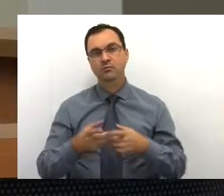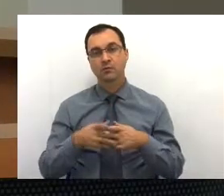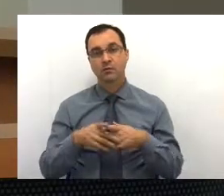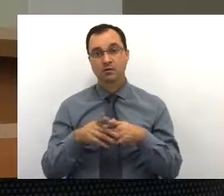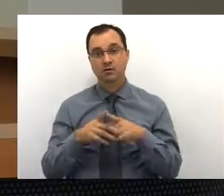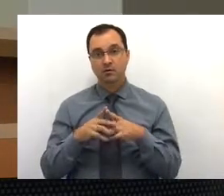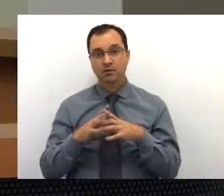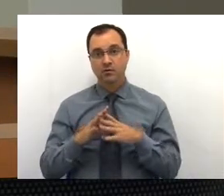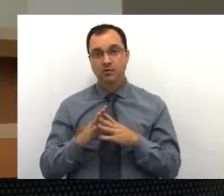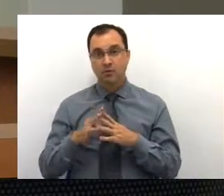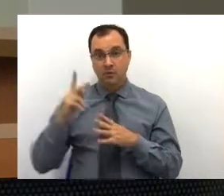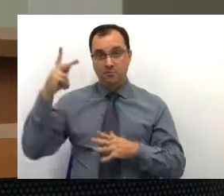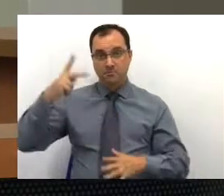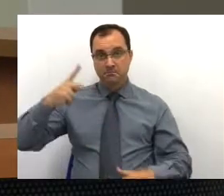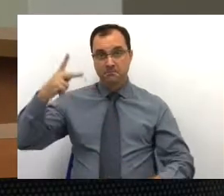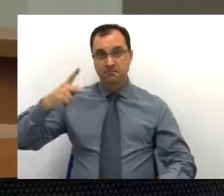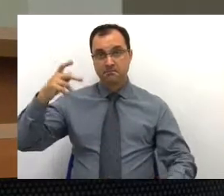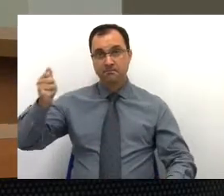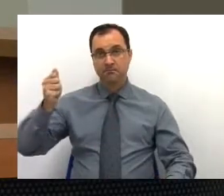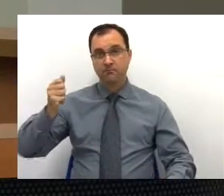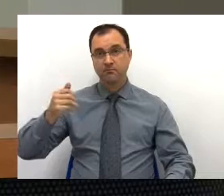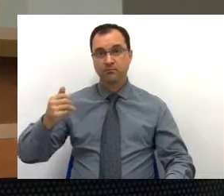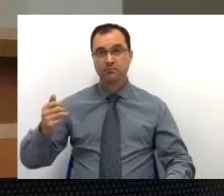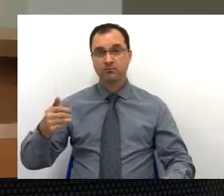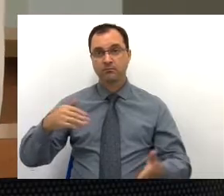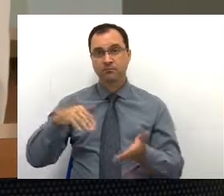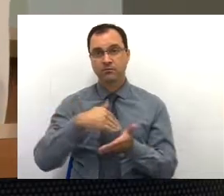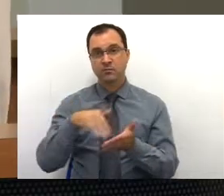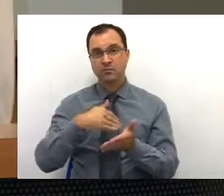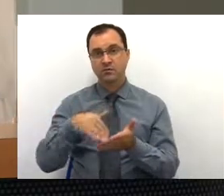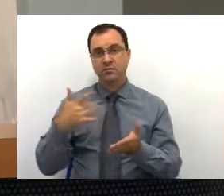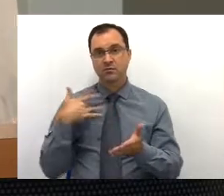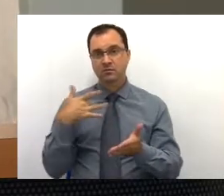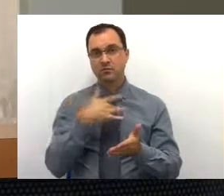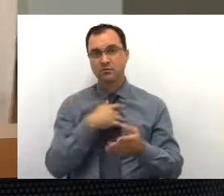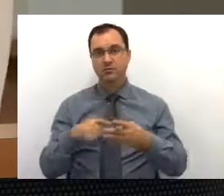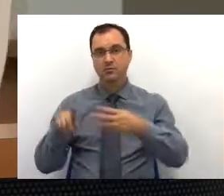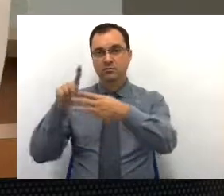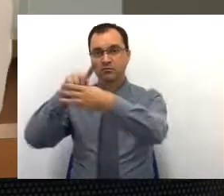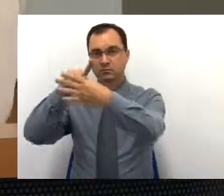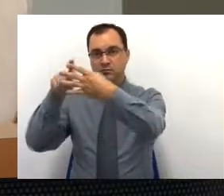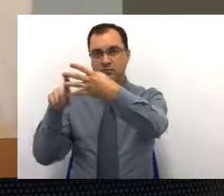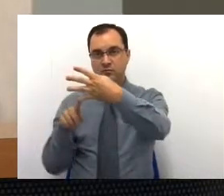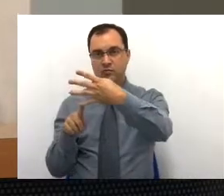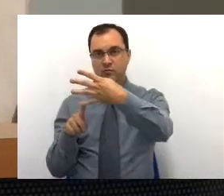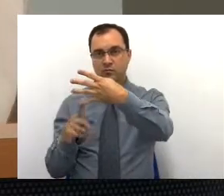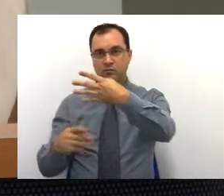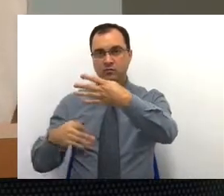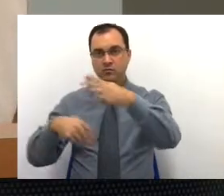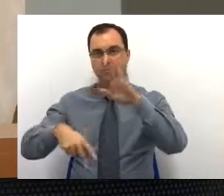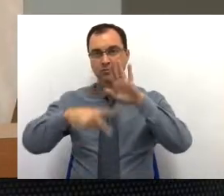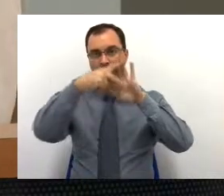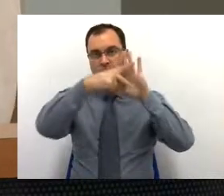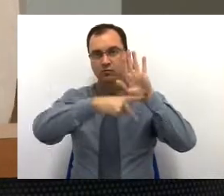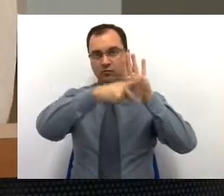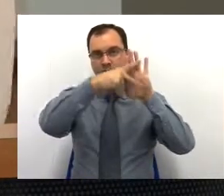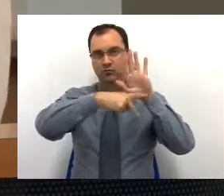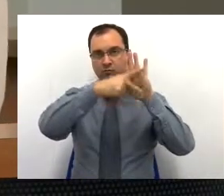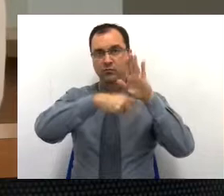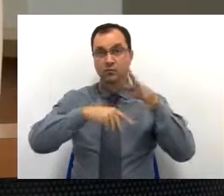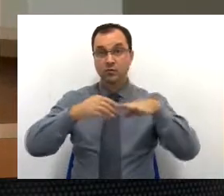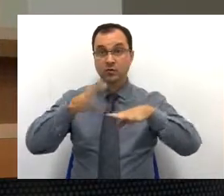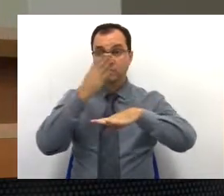O PPA da Secretaria da Saúde, ele é dividido em quatro programas. Então, nós temos o Programa de